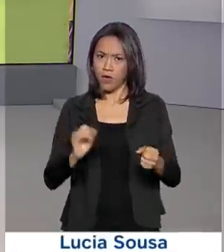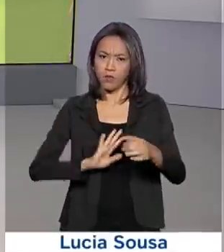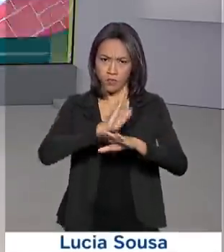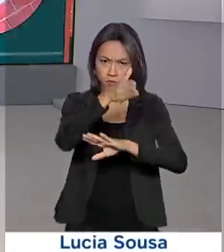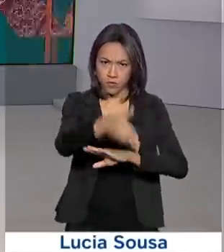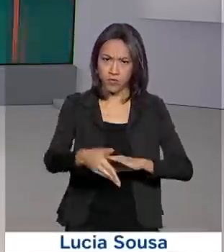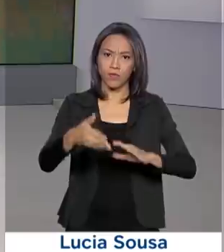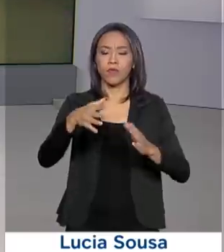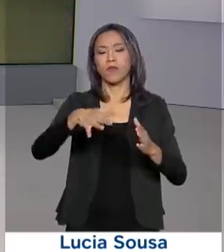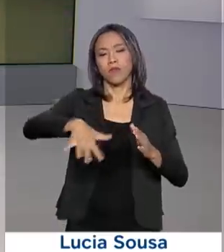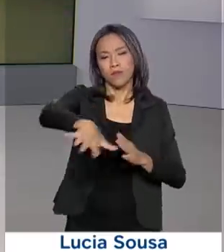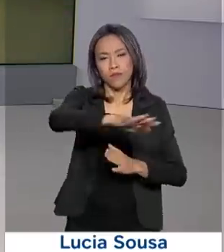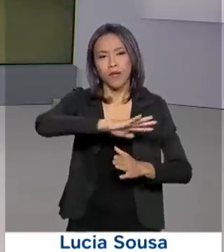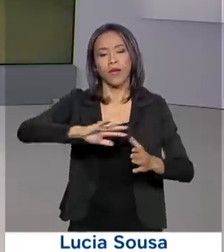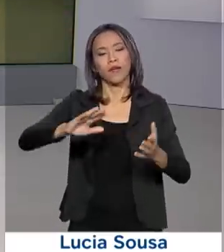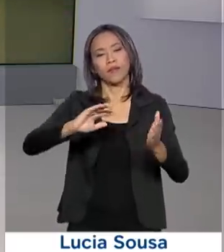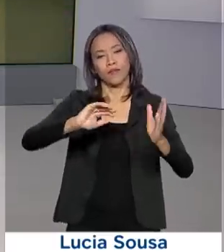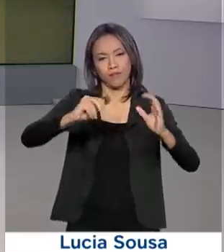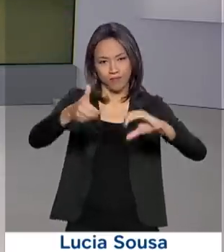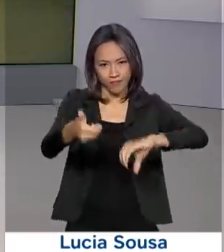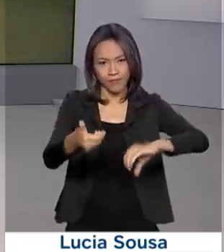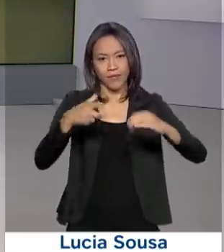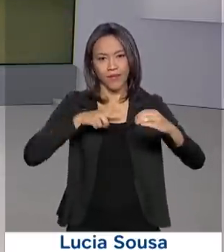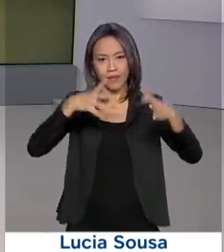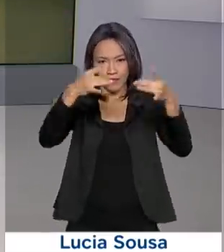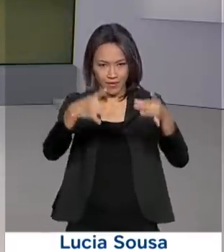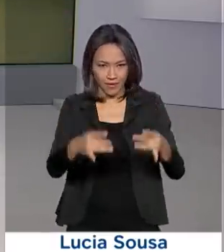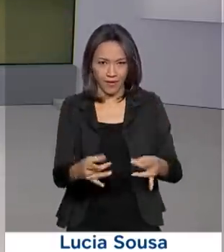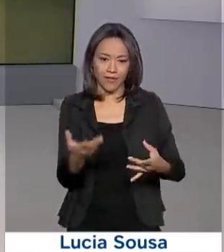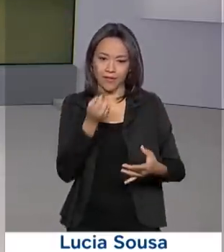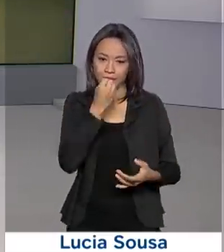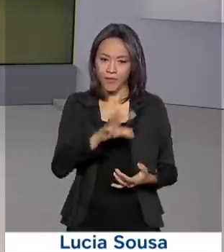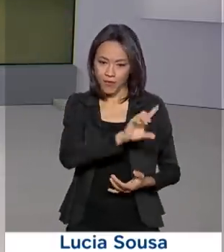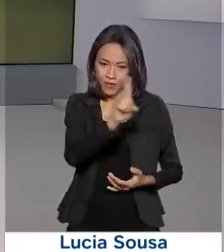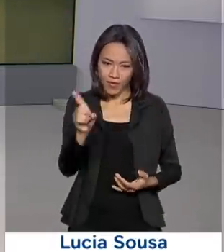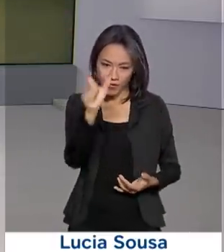falar com Selma Dias. Ela traz os detalhes para a gente. Selma, bom dia.